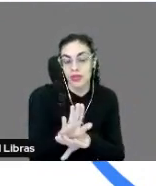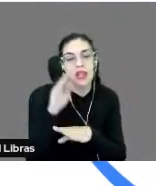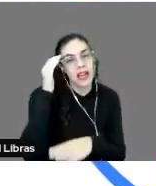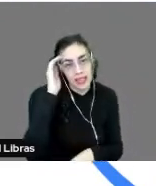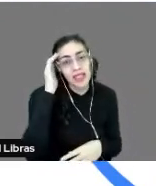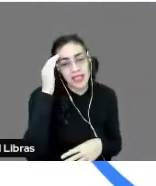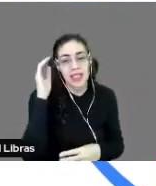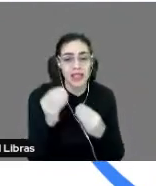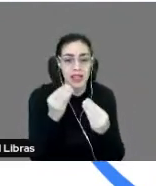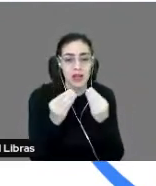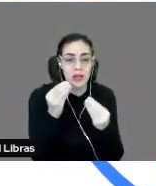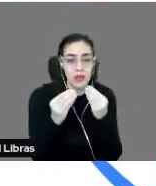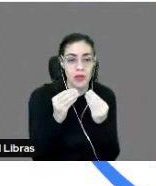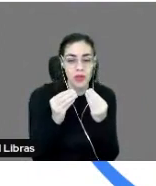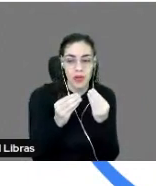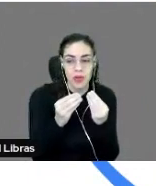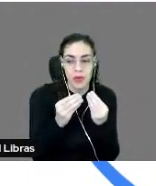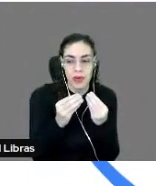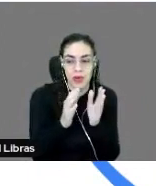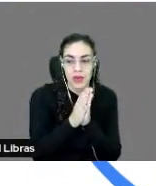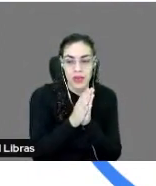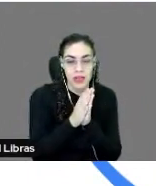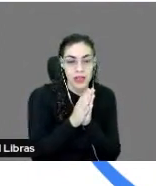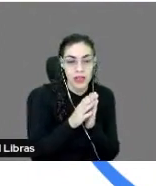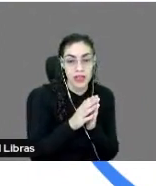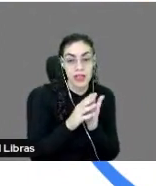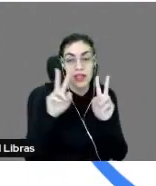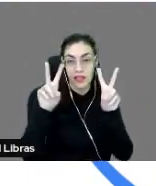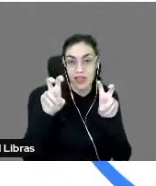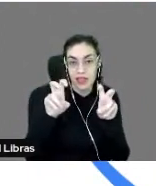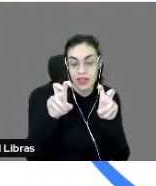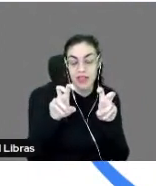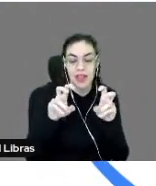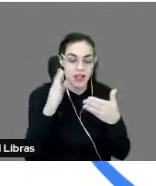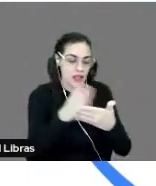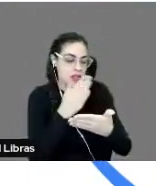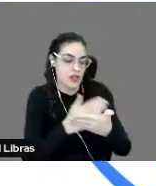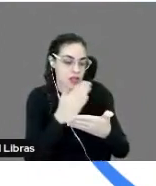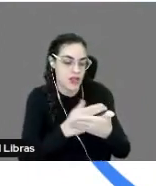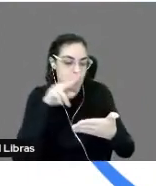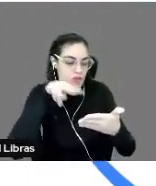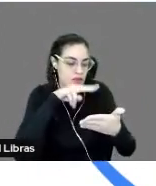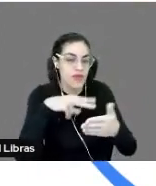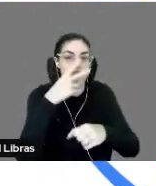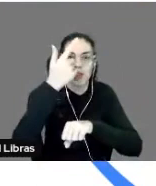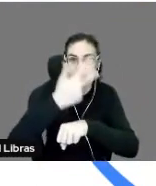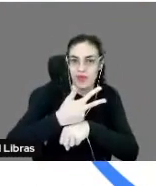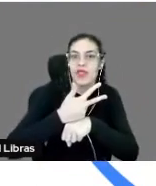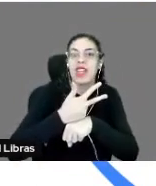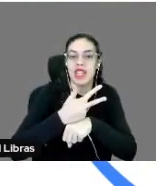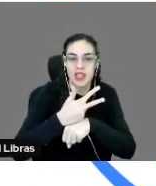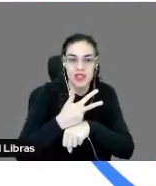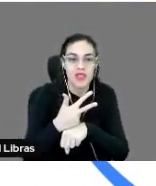mecanismos, né? Eu tenho que citar uma fonte externa, eu tenho que citar aquilo que eu li num texto, numa revista, aquilo que eu vi num vídeo, né? E